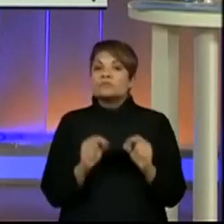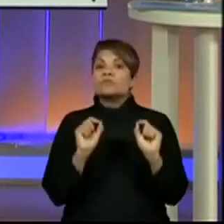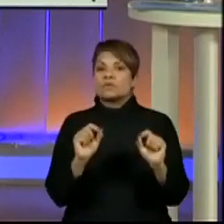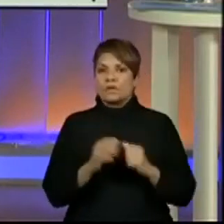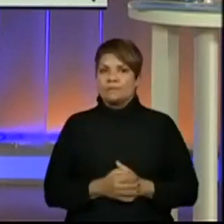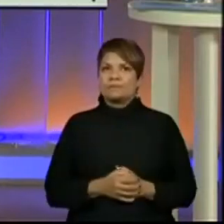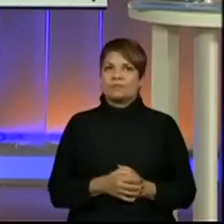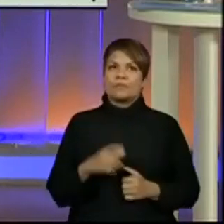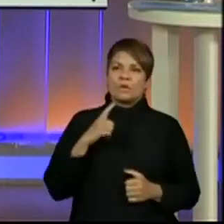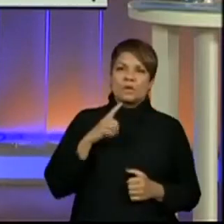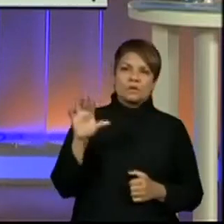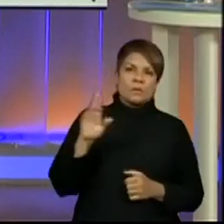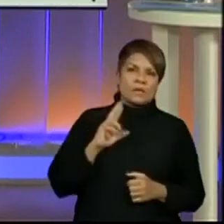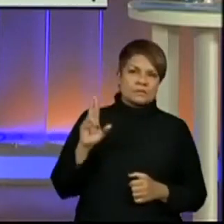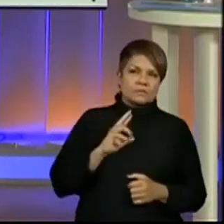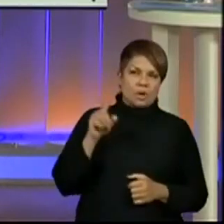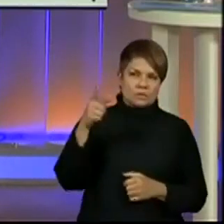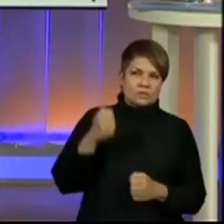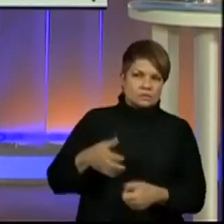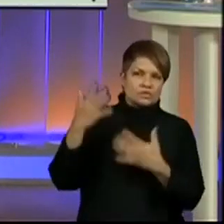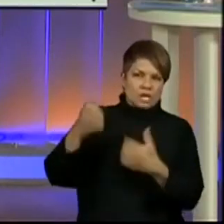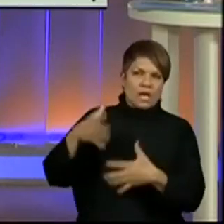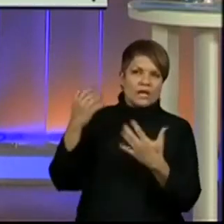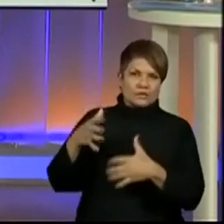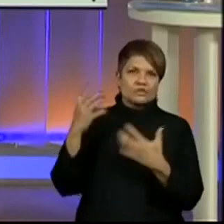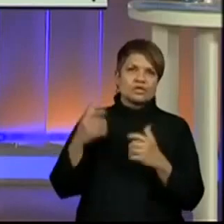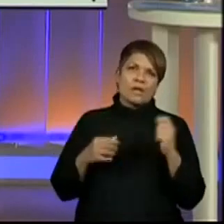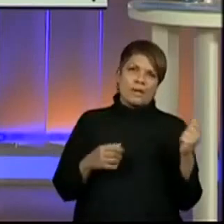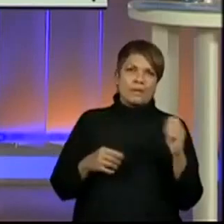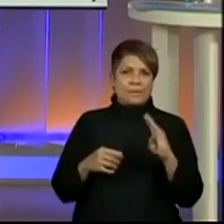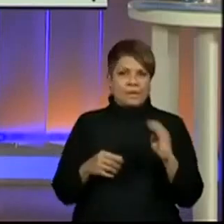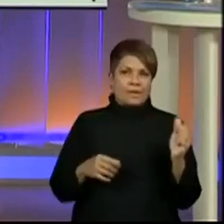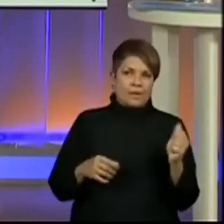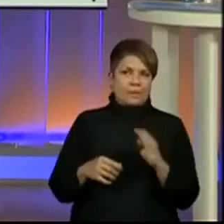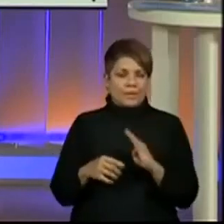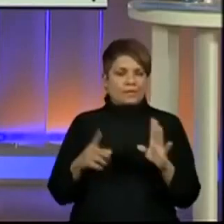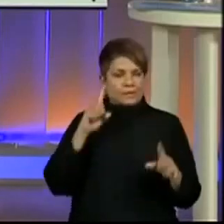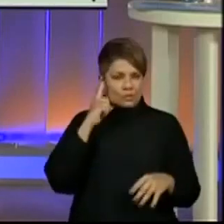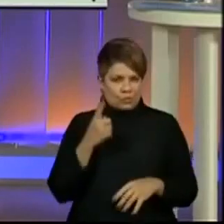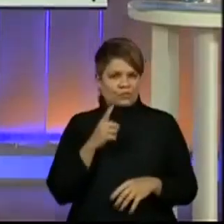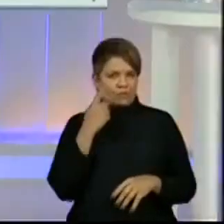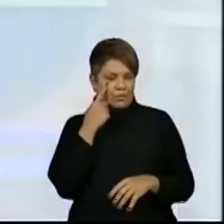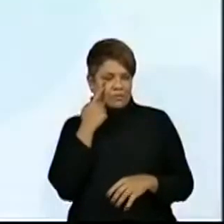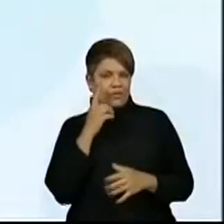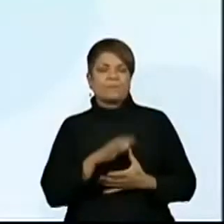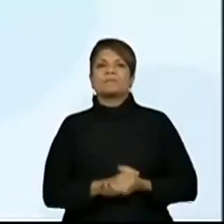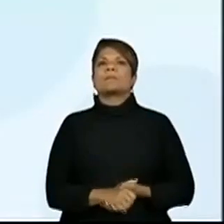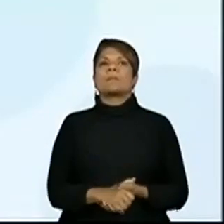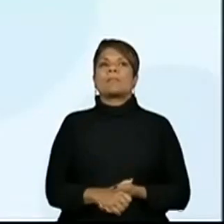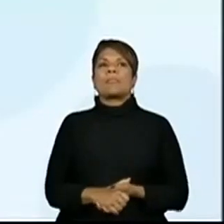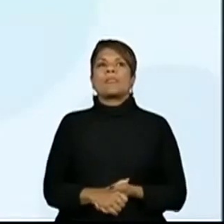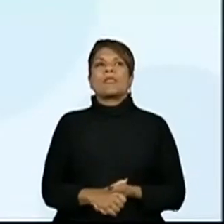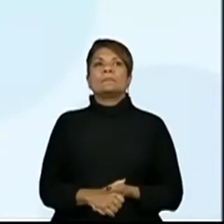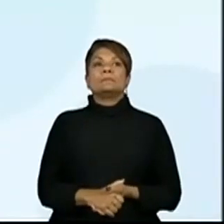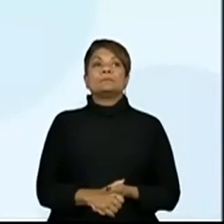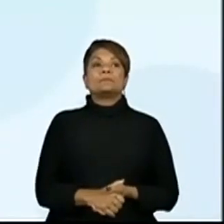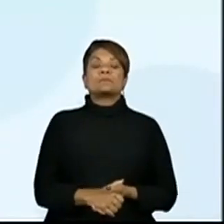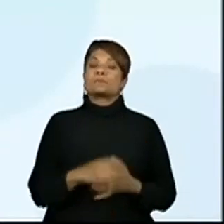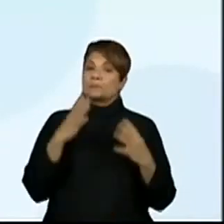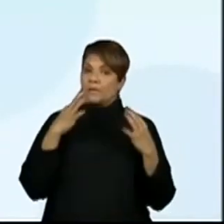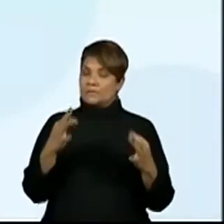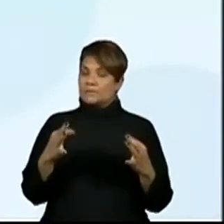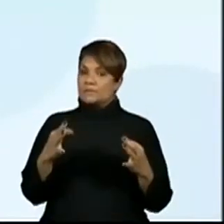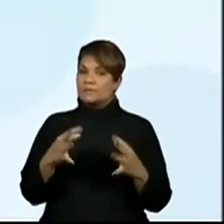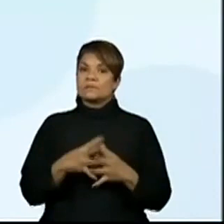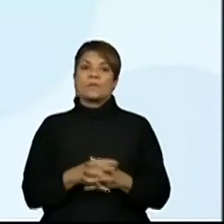vendo umas respostas no site, no chat, entre A, B, B, B. é meio na dúvida. Vamos conferir. Prestem atenção.